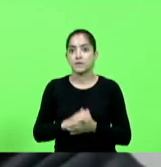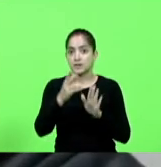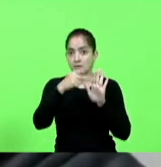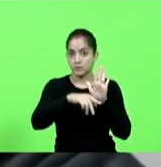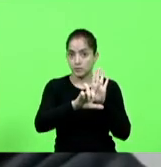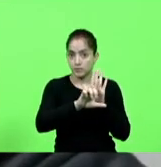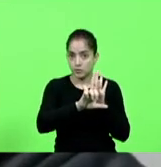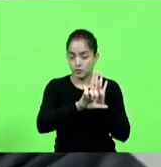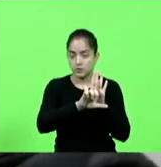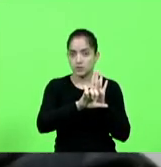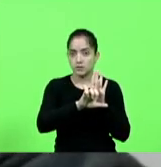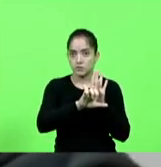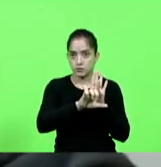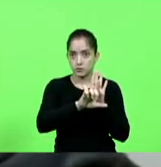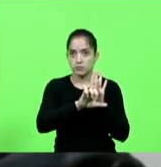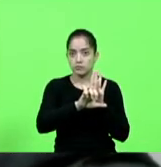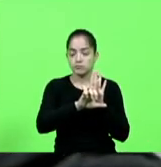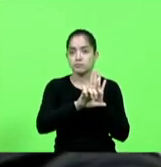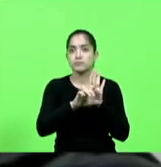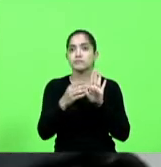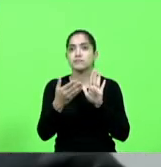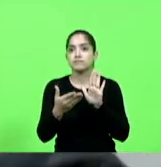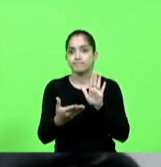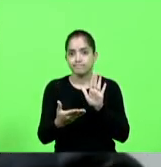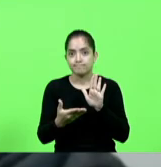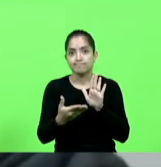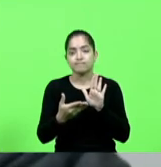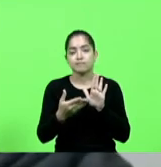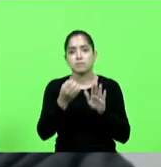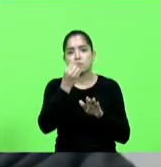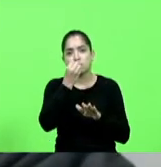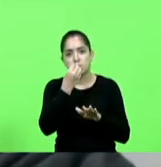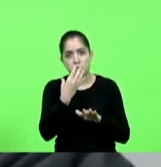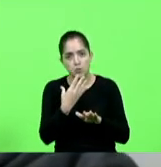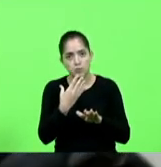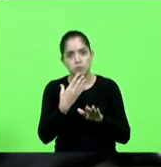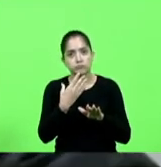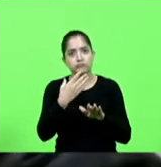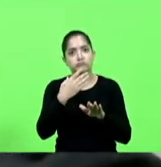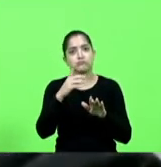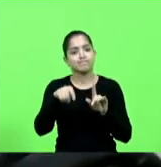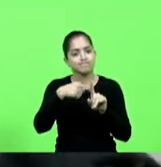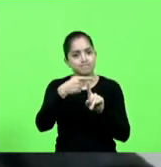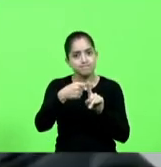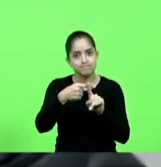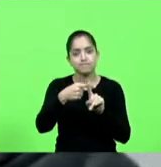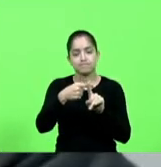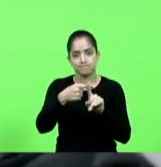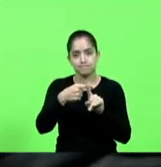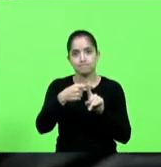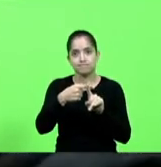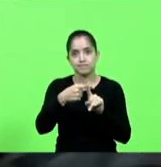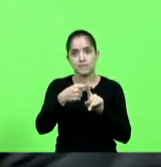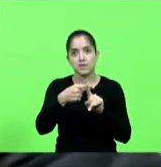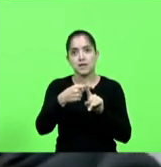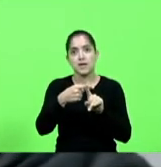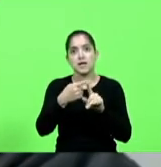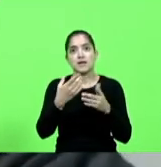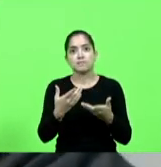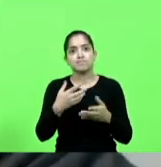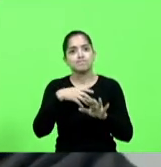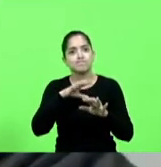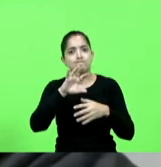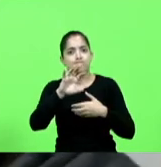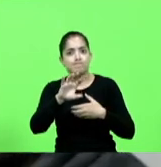altamente positivo e que tem a simpatia a adesão